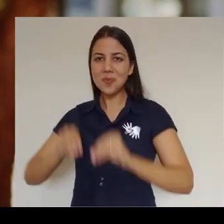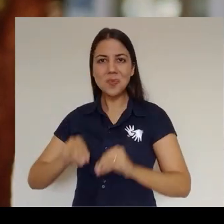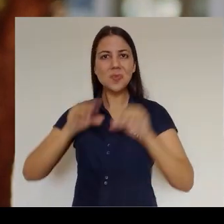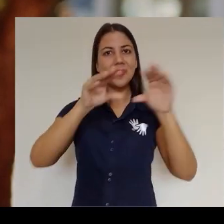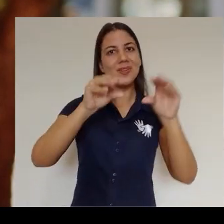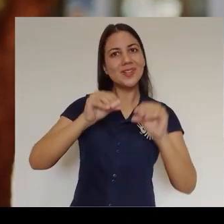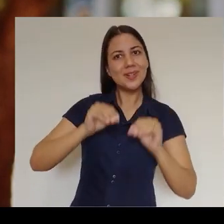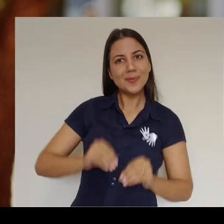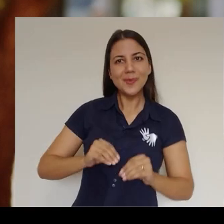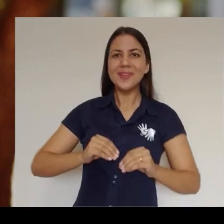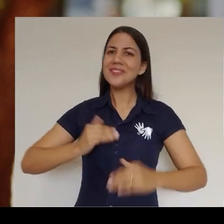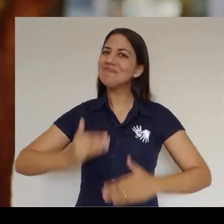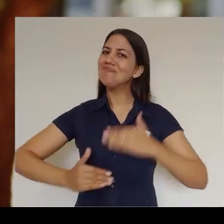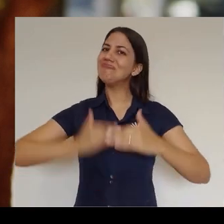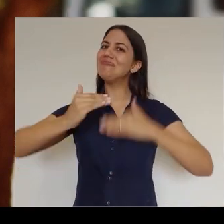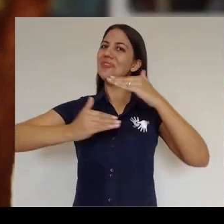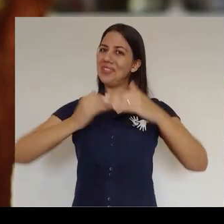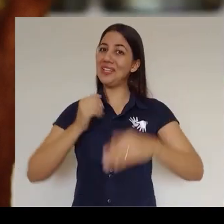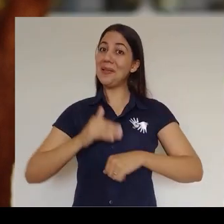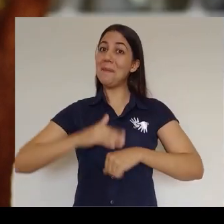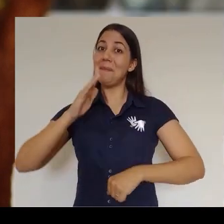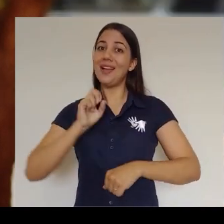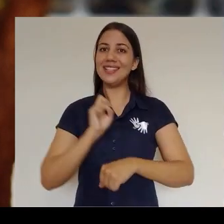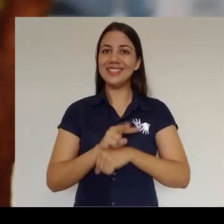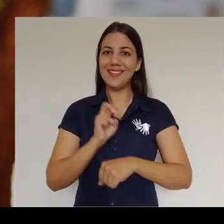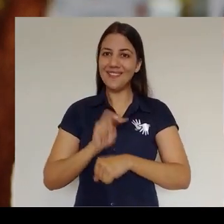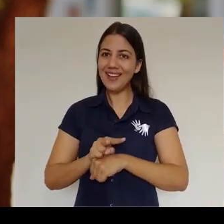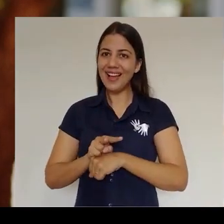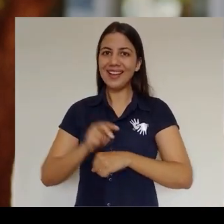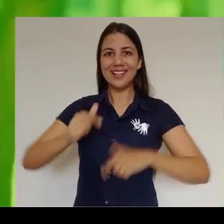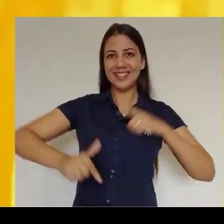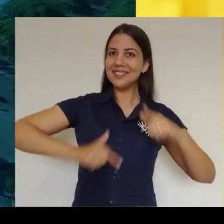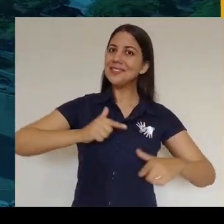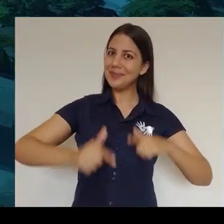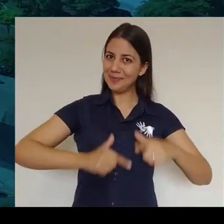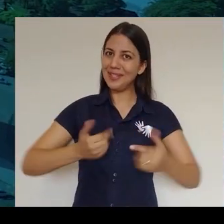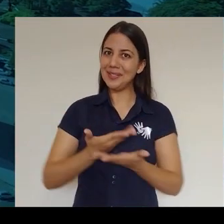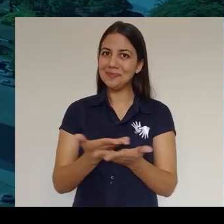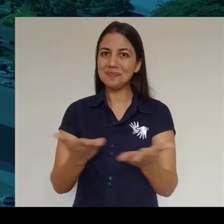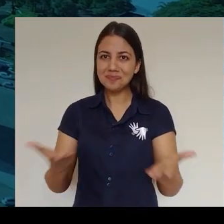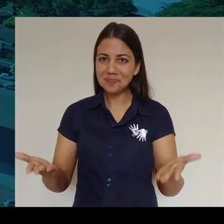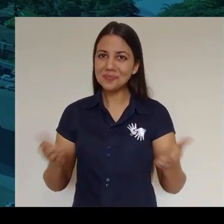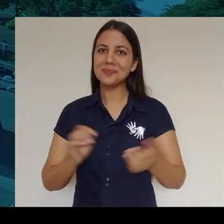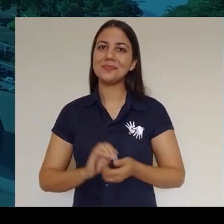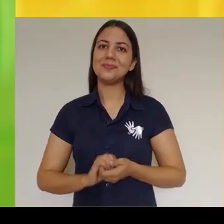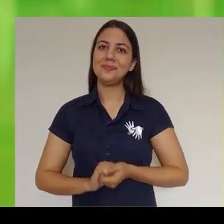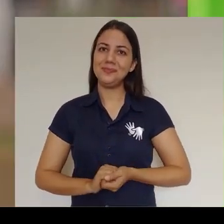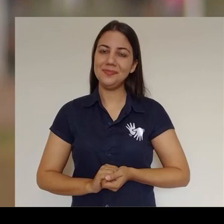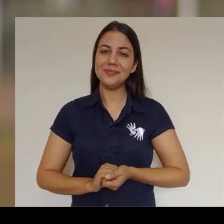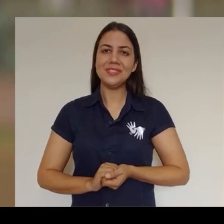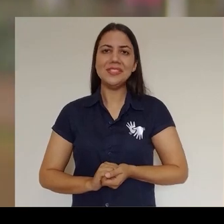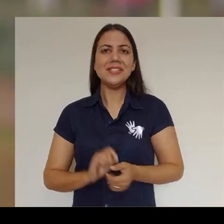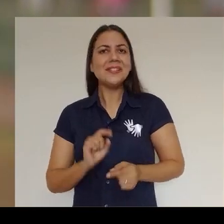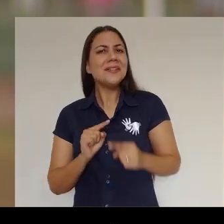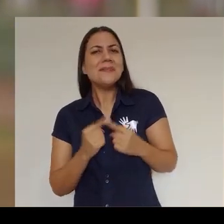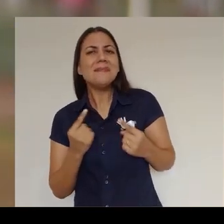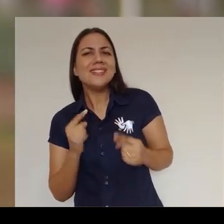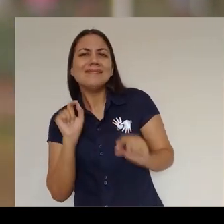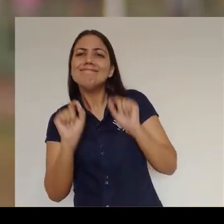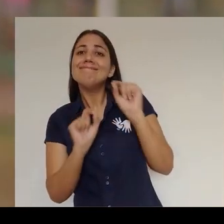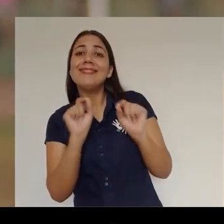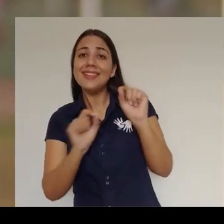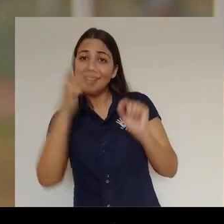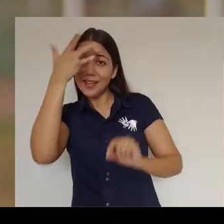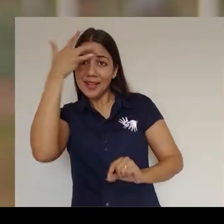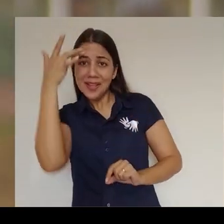Gerando prosperidade e principalmente empregos Mas quem conhece o Lícius